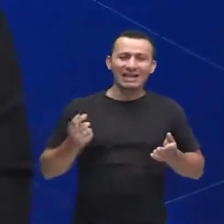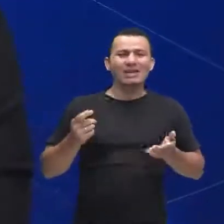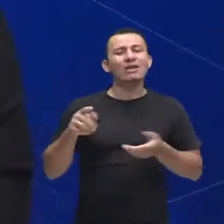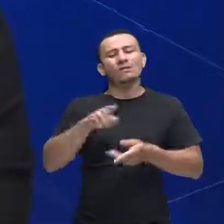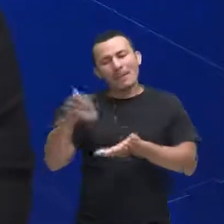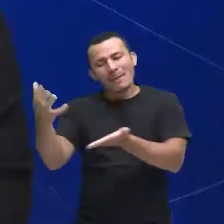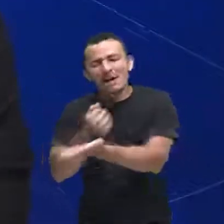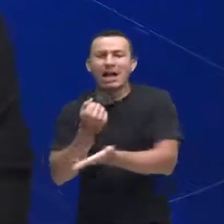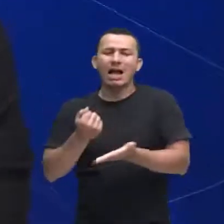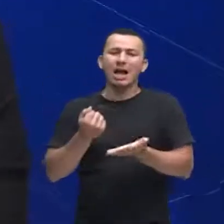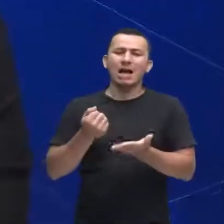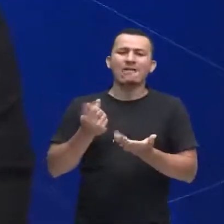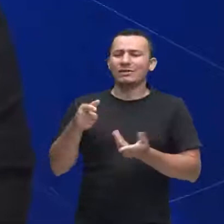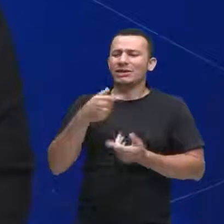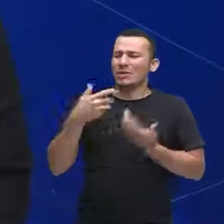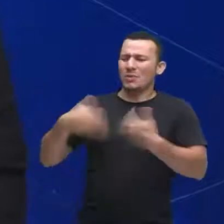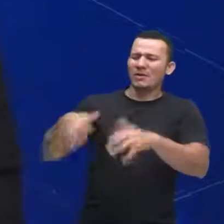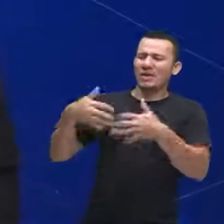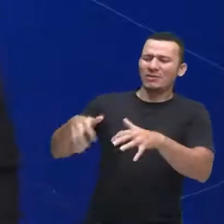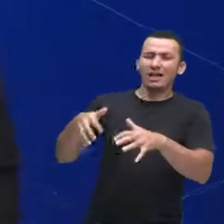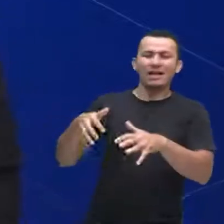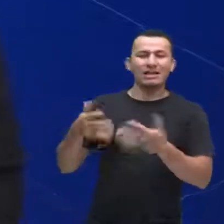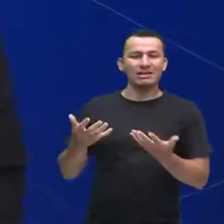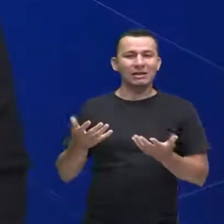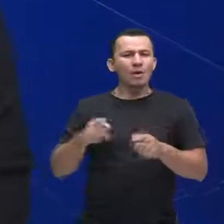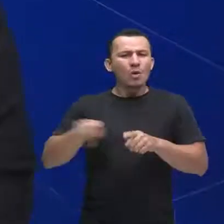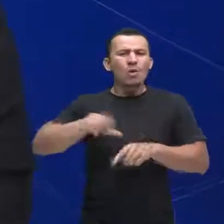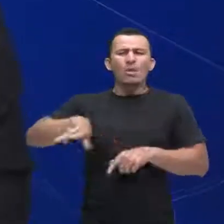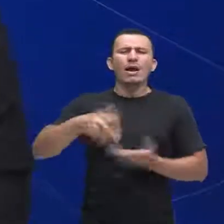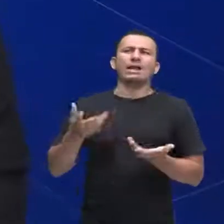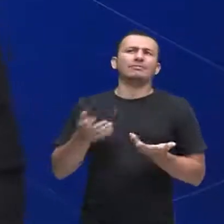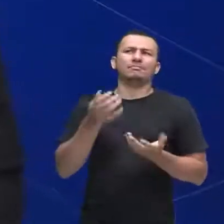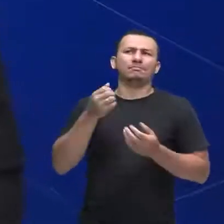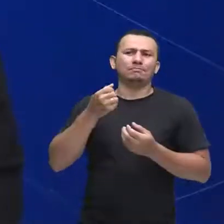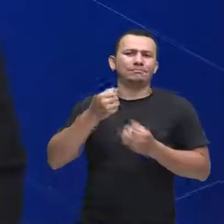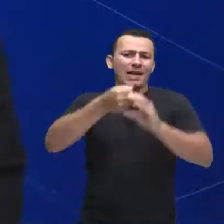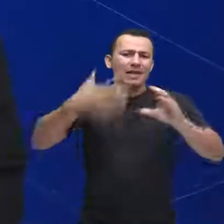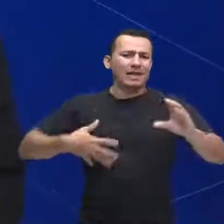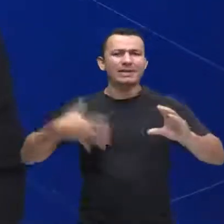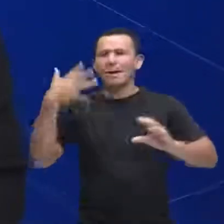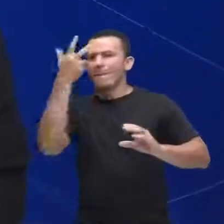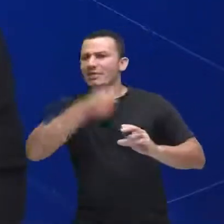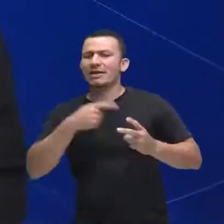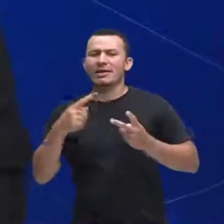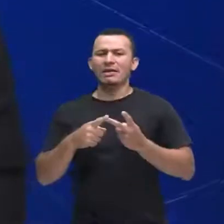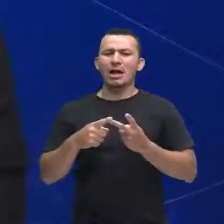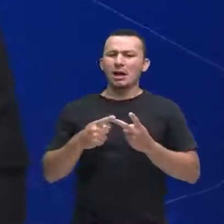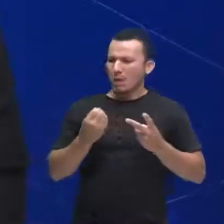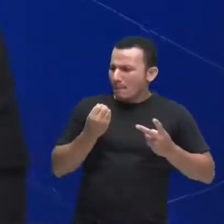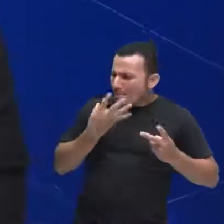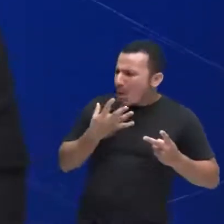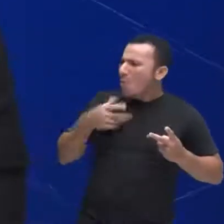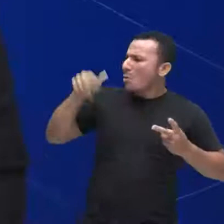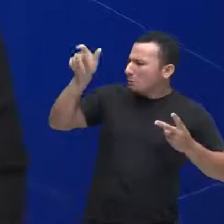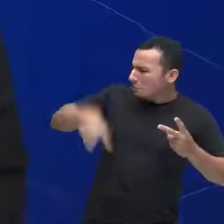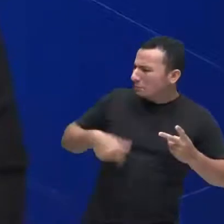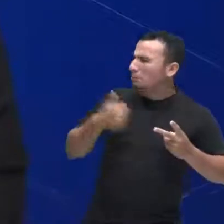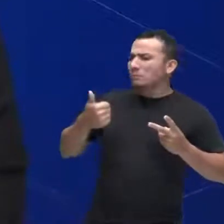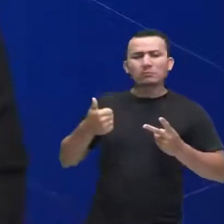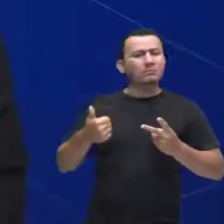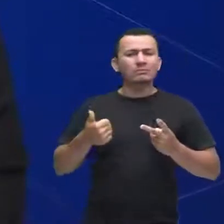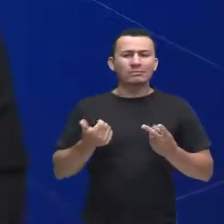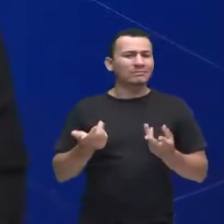e não tem a ver com o aspecto de que ela não é bonita de que ela não é interessante só tem a ver com o aspecto que para as